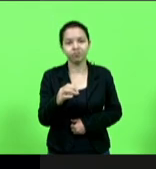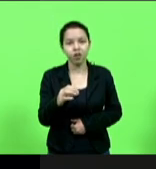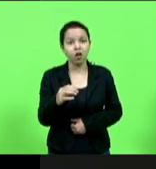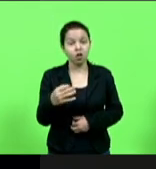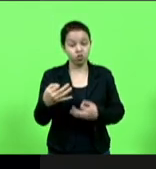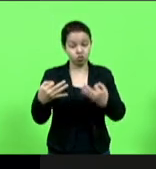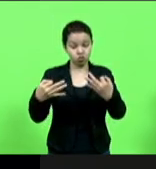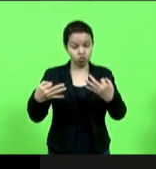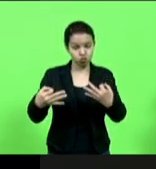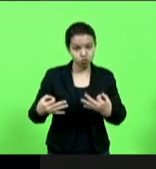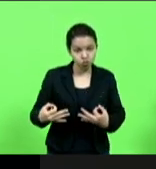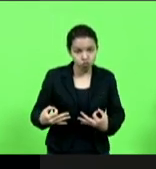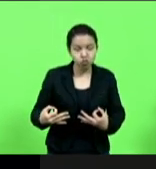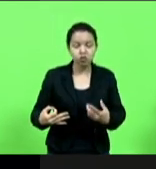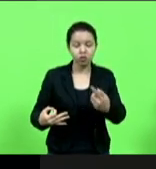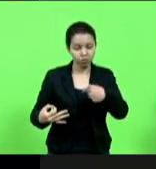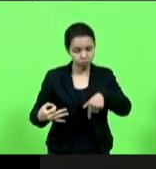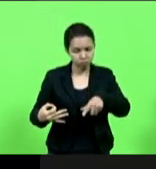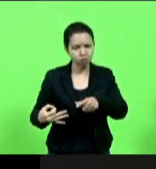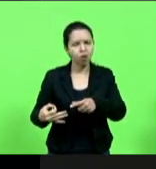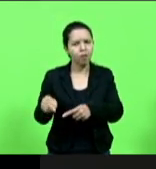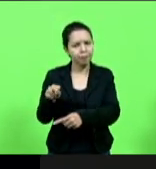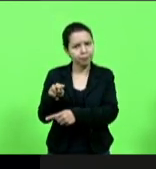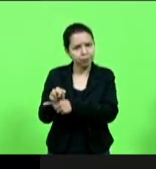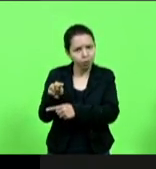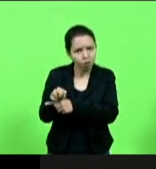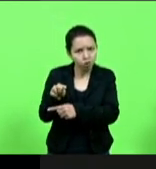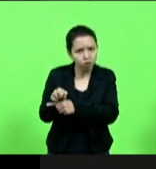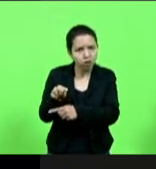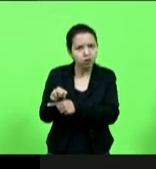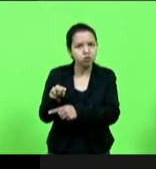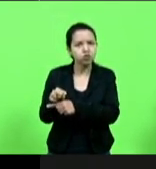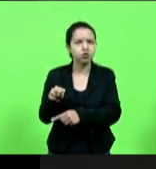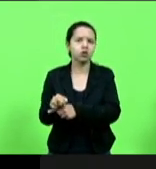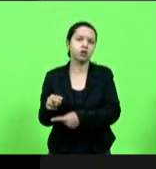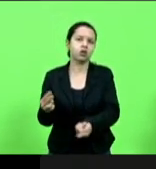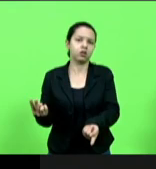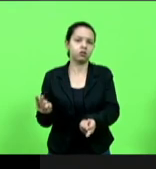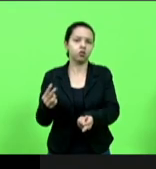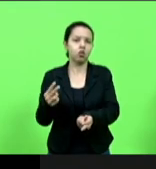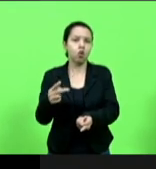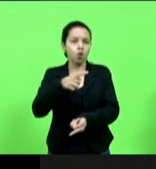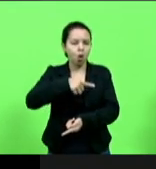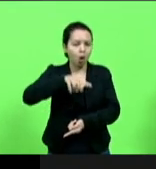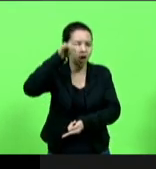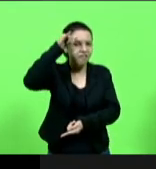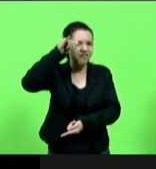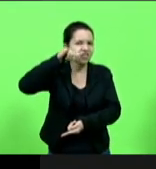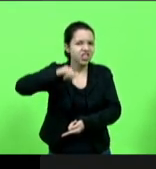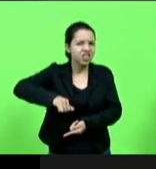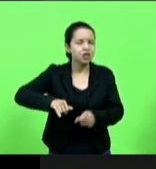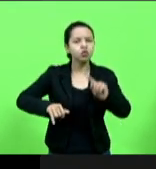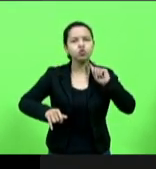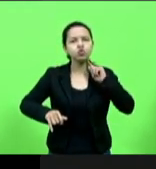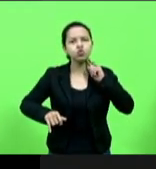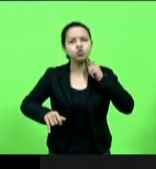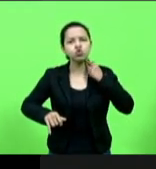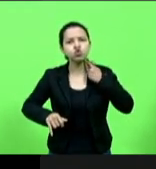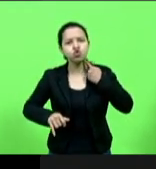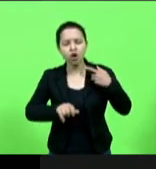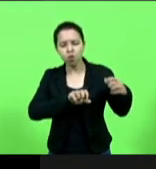estamos preservando nós preservamos nós estamos evitando a poluição Santa Catarina tem